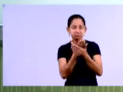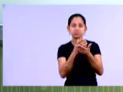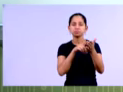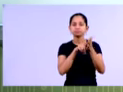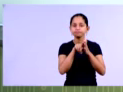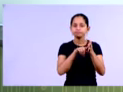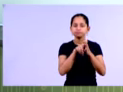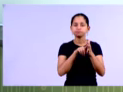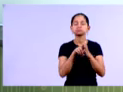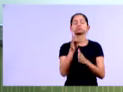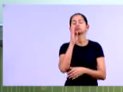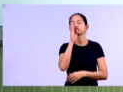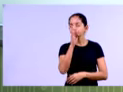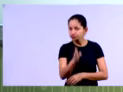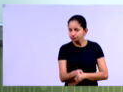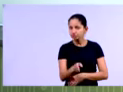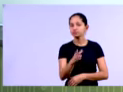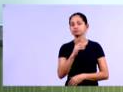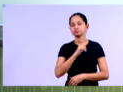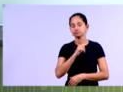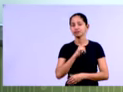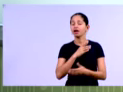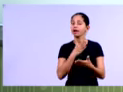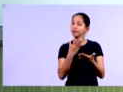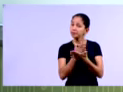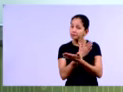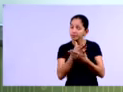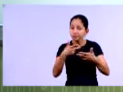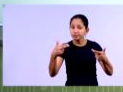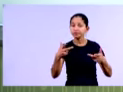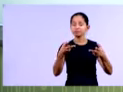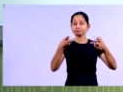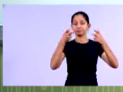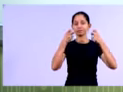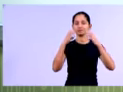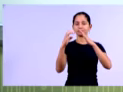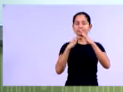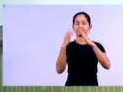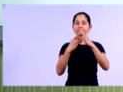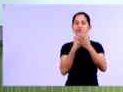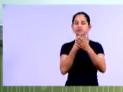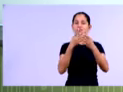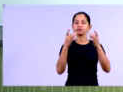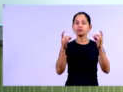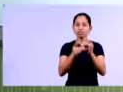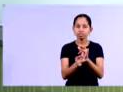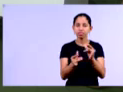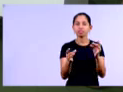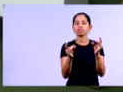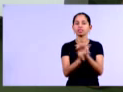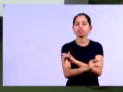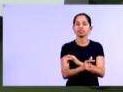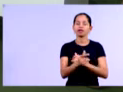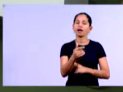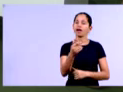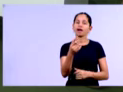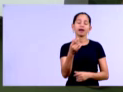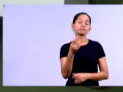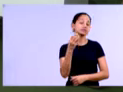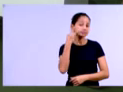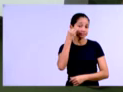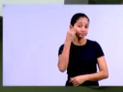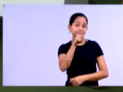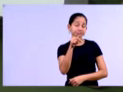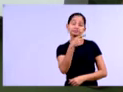cinco modelos de equações de previsão de falências da empresa. Então, professor Kleber, o seu conhecimento, assim, né, a sua sapiência,